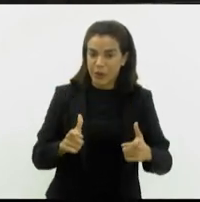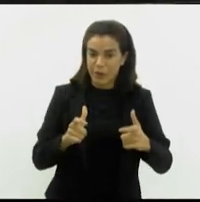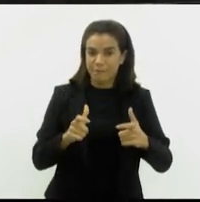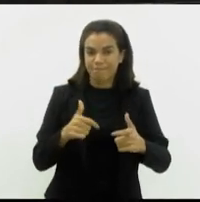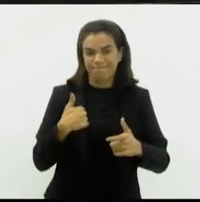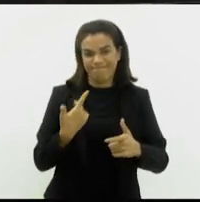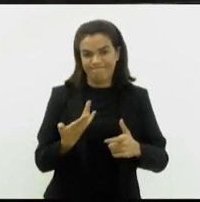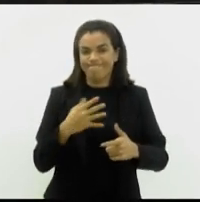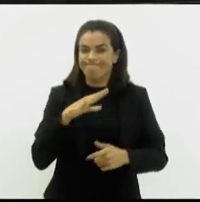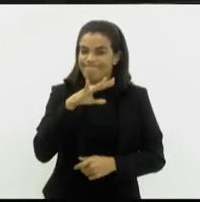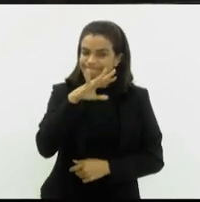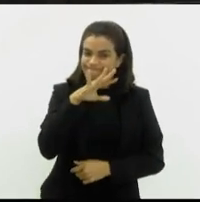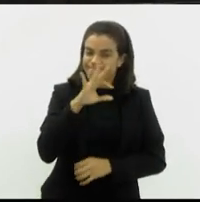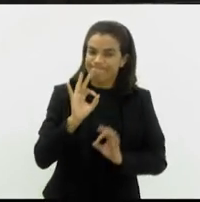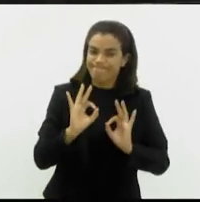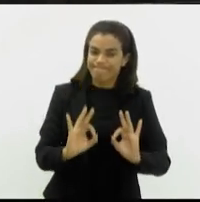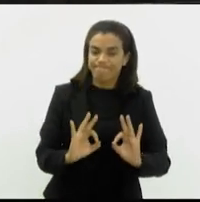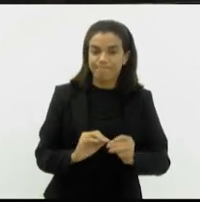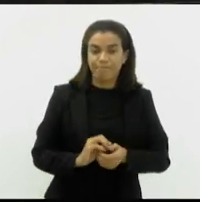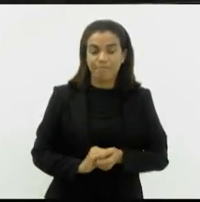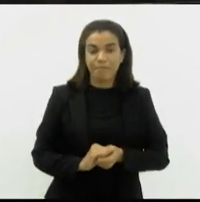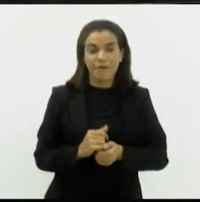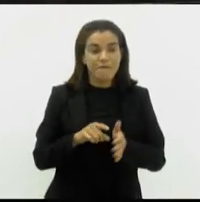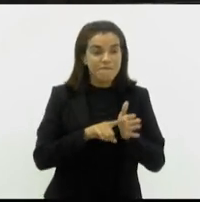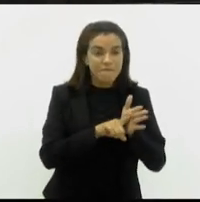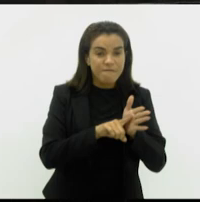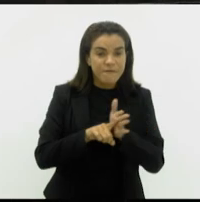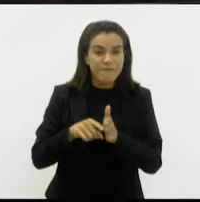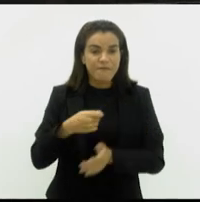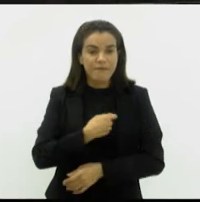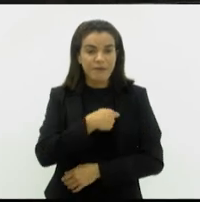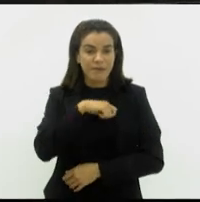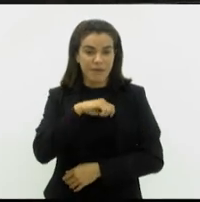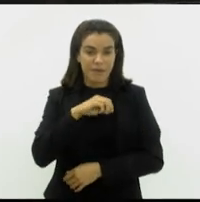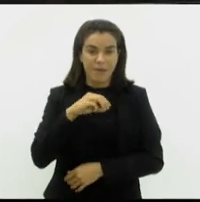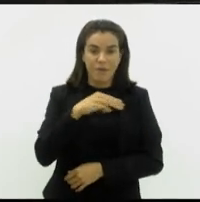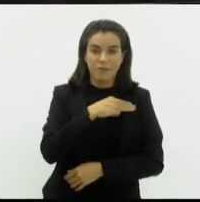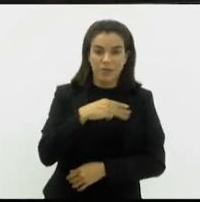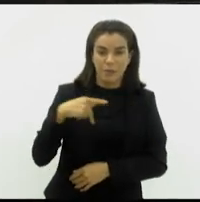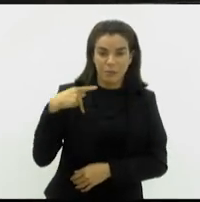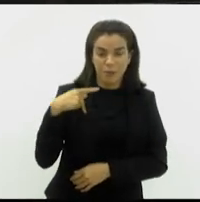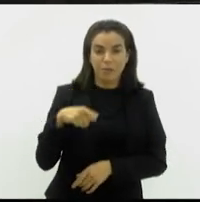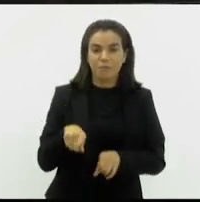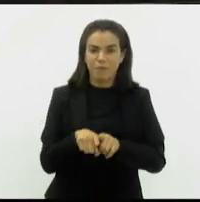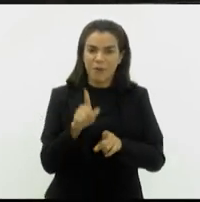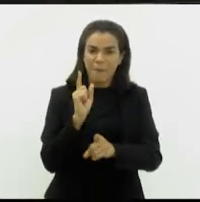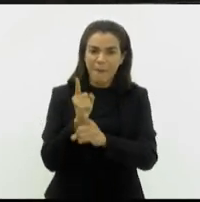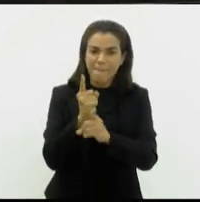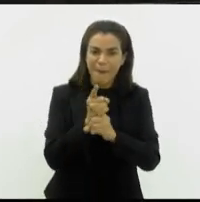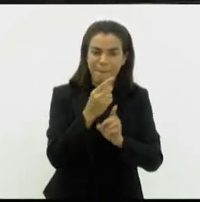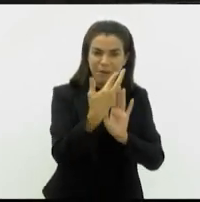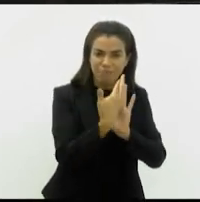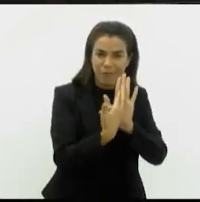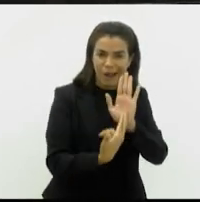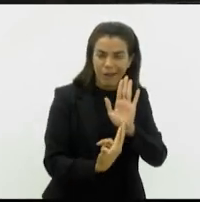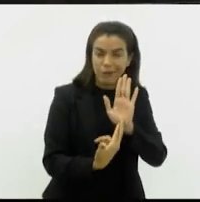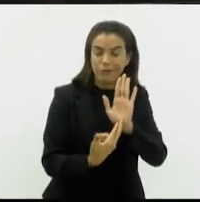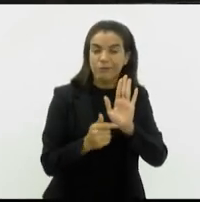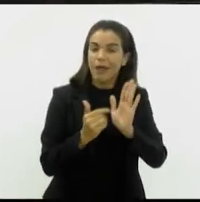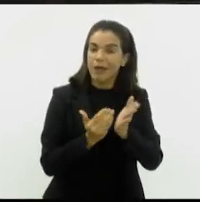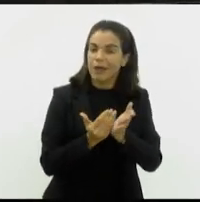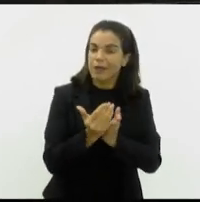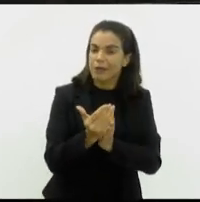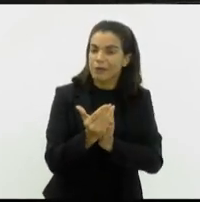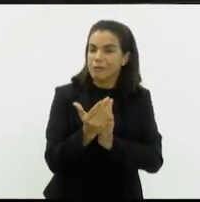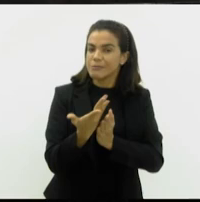uma foda. Oficiamos o MP e vamos solicitar informações da secretária em razão das irregularidades encontradas no local. Aí começou